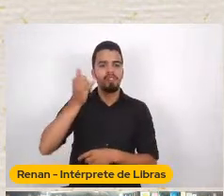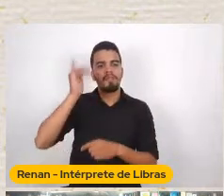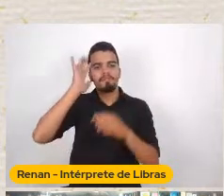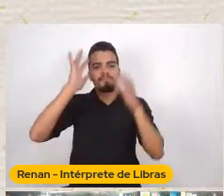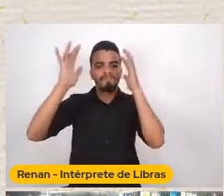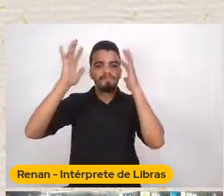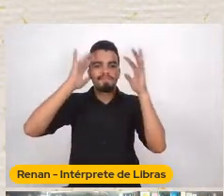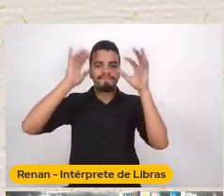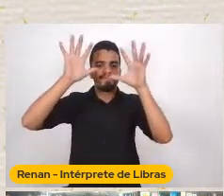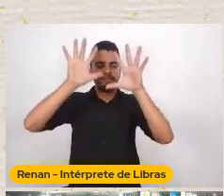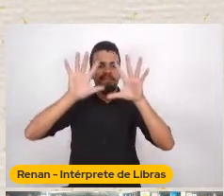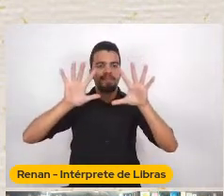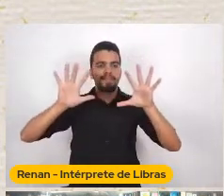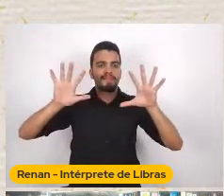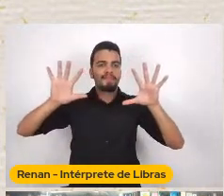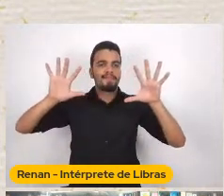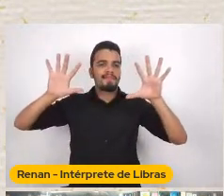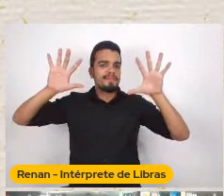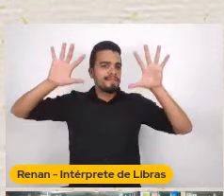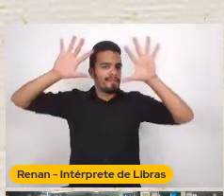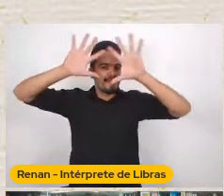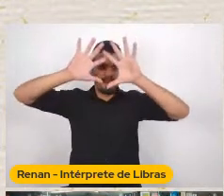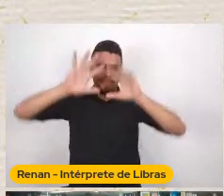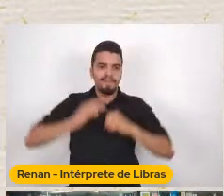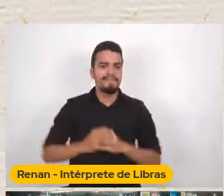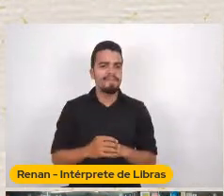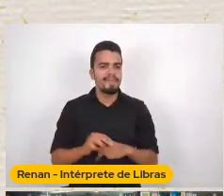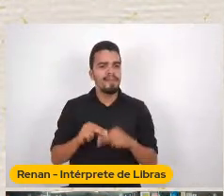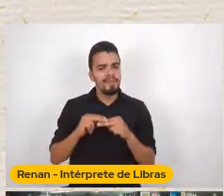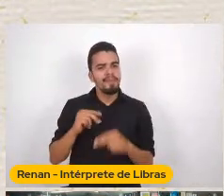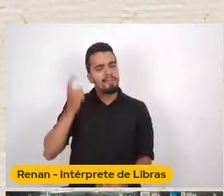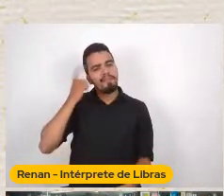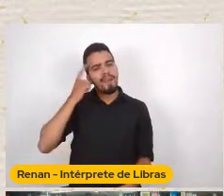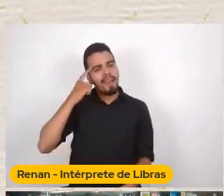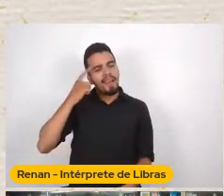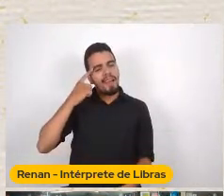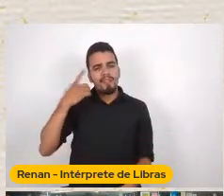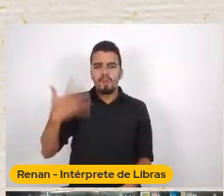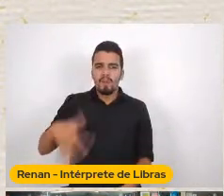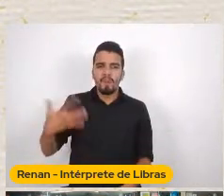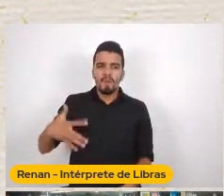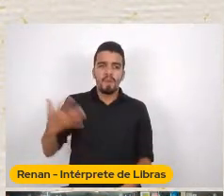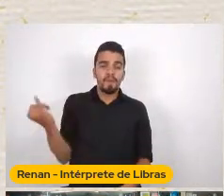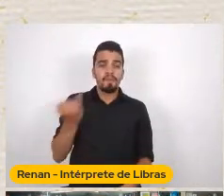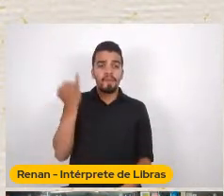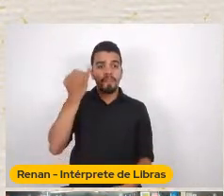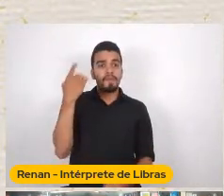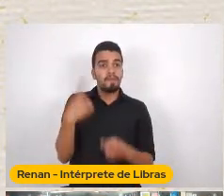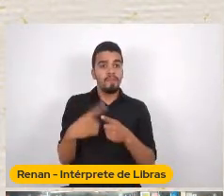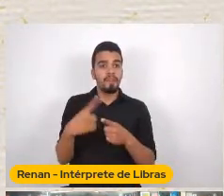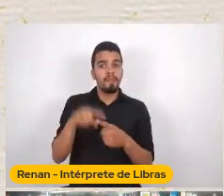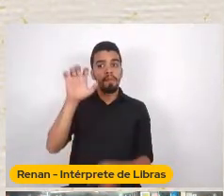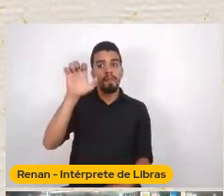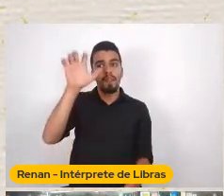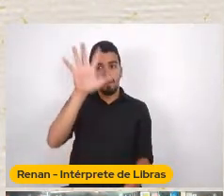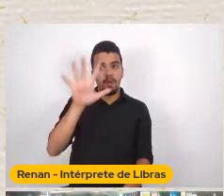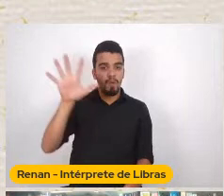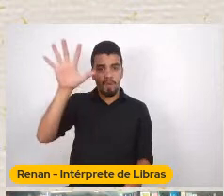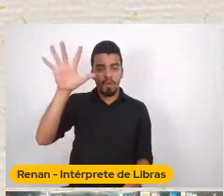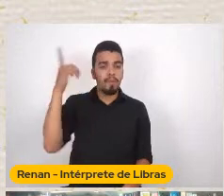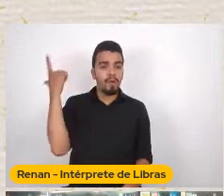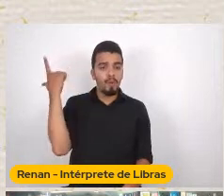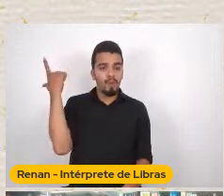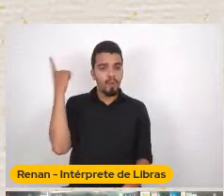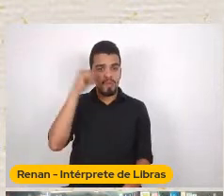demarcação Mental Olha que coisa importante Isso Quando a gente Quando a Europa Conseguiu Sistematizar E